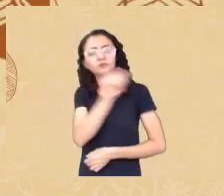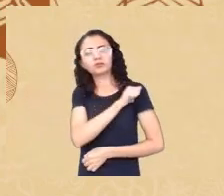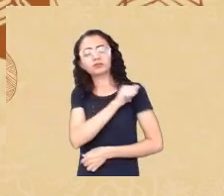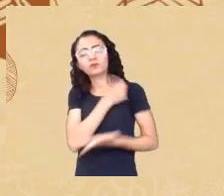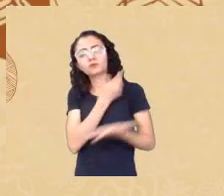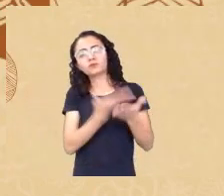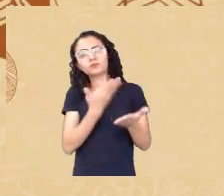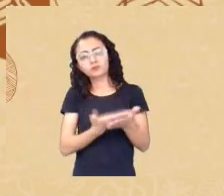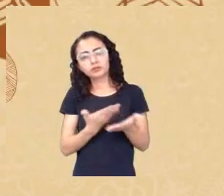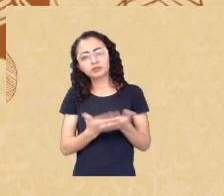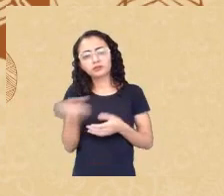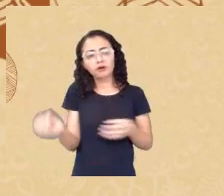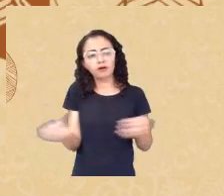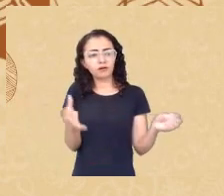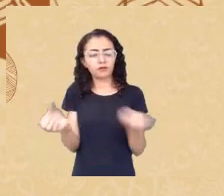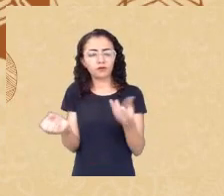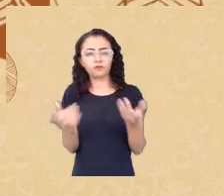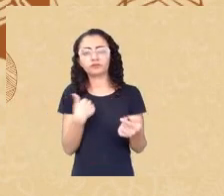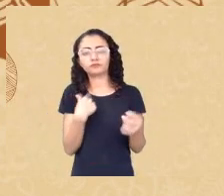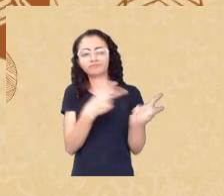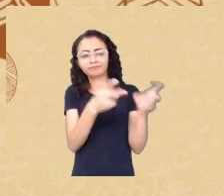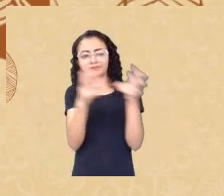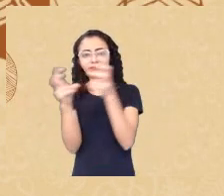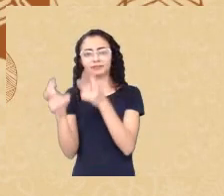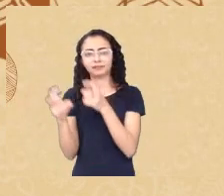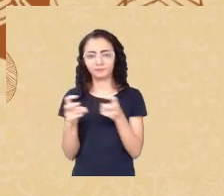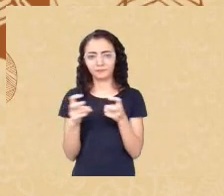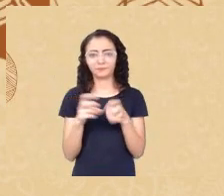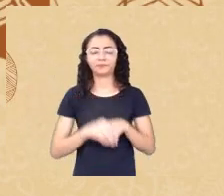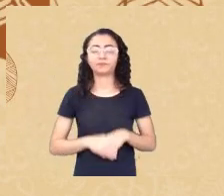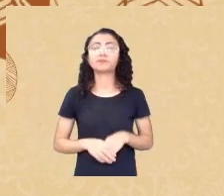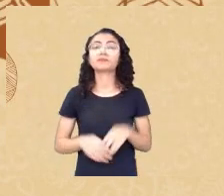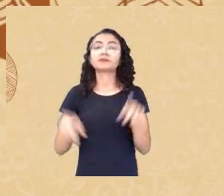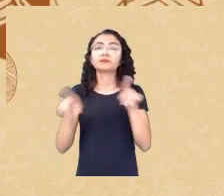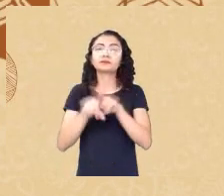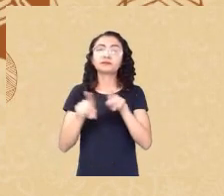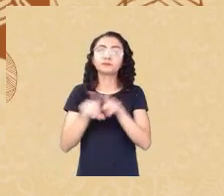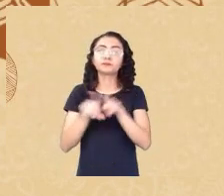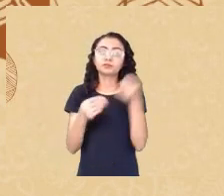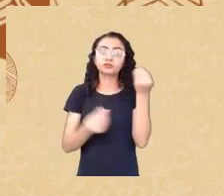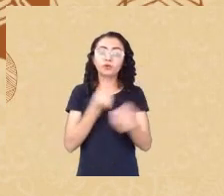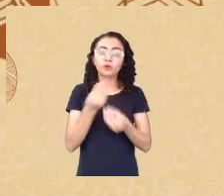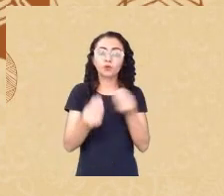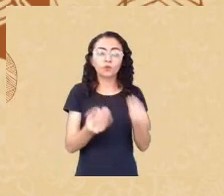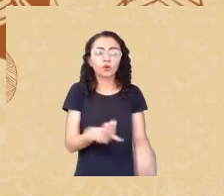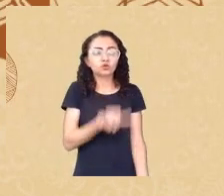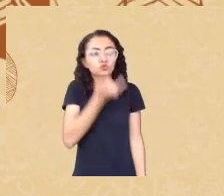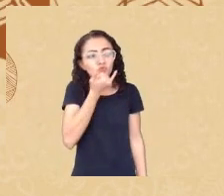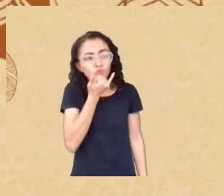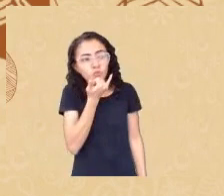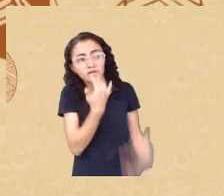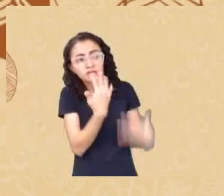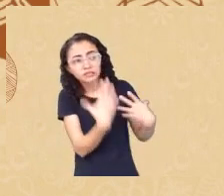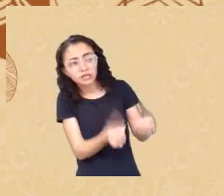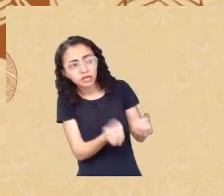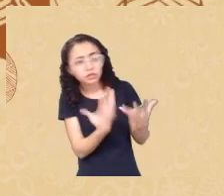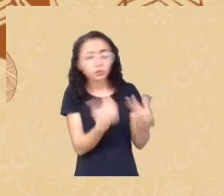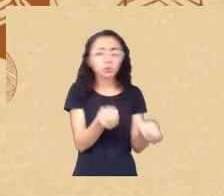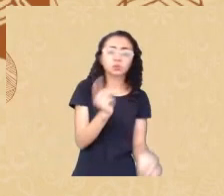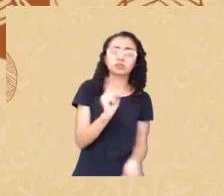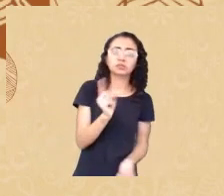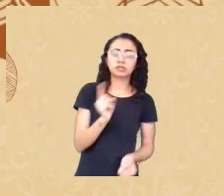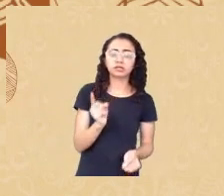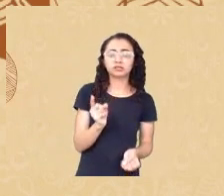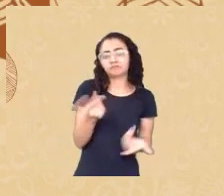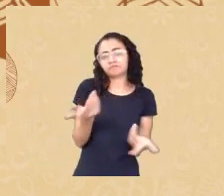a última coisa que eu queria falar é sobre a questão de aceitar ou não aceitar as desculpas eu confesso que eu não acompanhei essa discussão diretamente então eu não